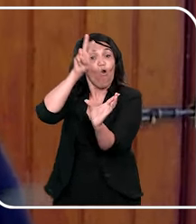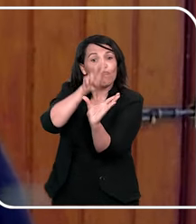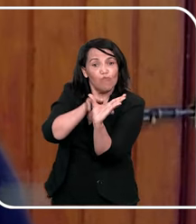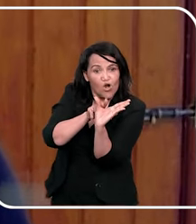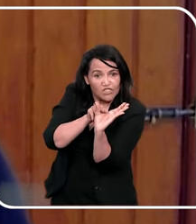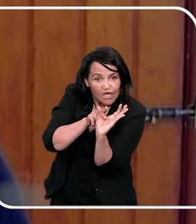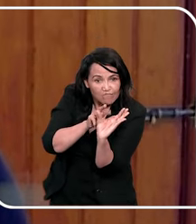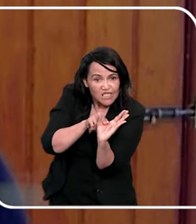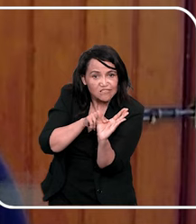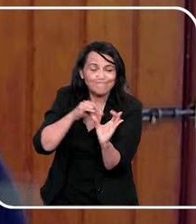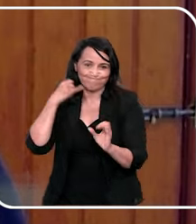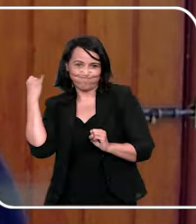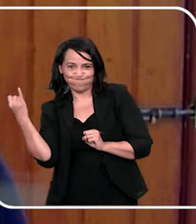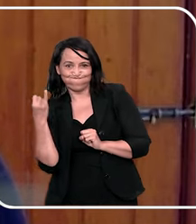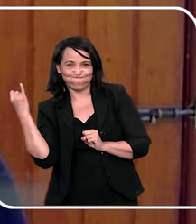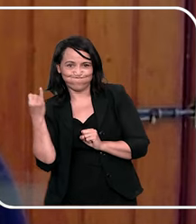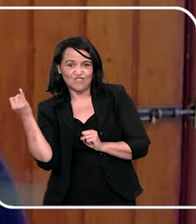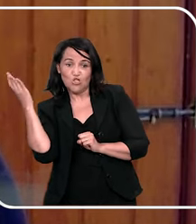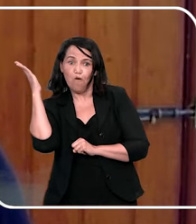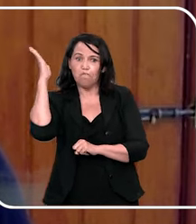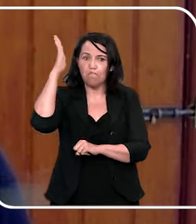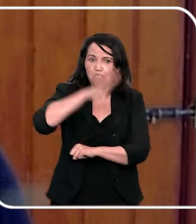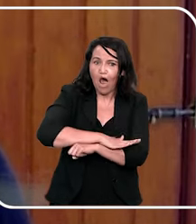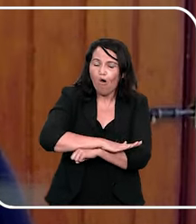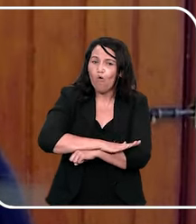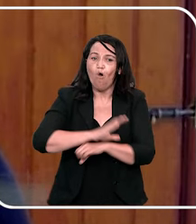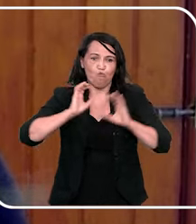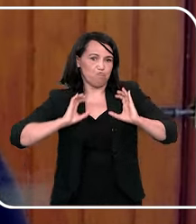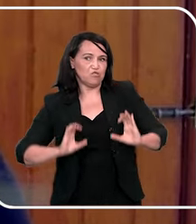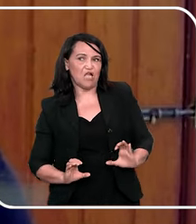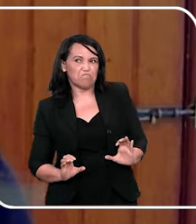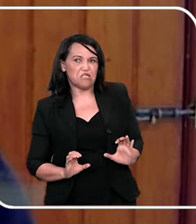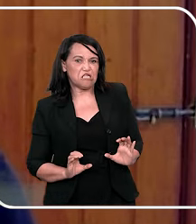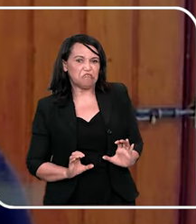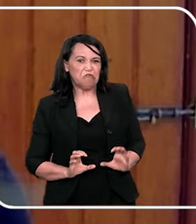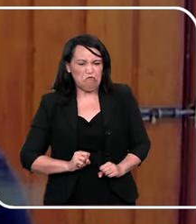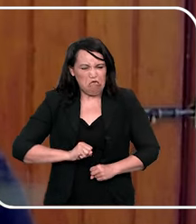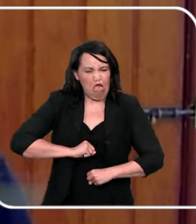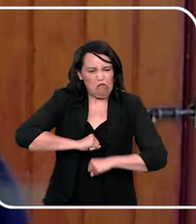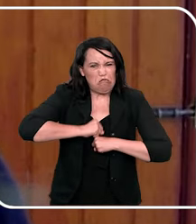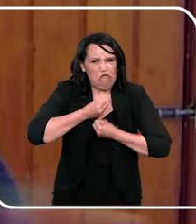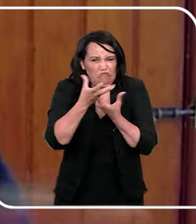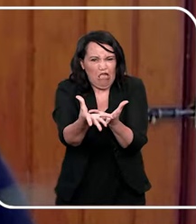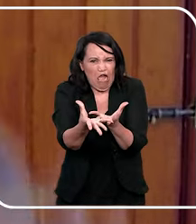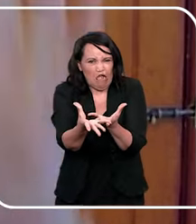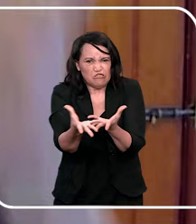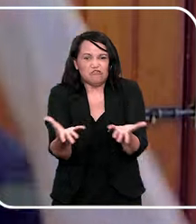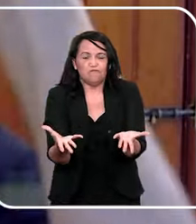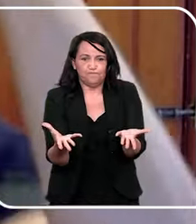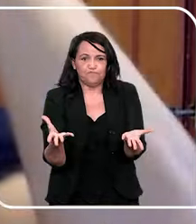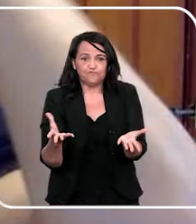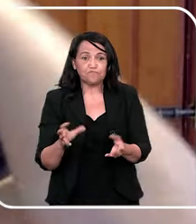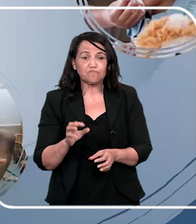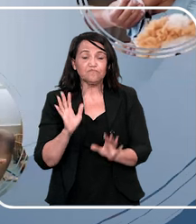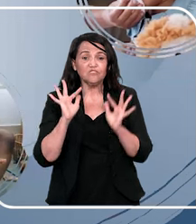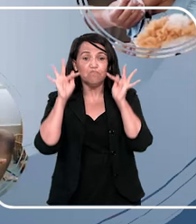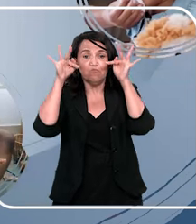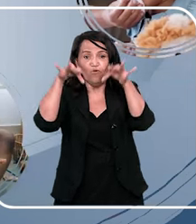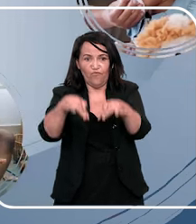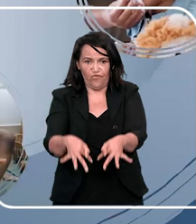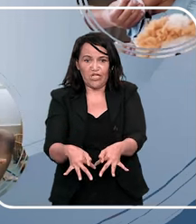comportamento é o que nos conta mais, tá? E um mau comportamento, agressividade, depois eu vou falar um pouco disso.